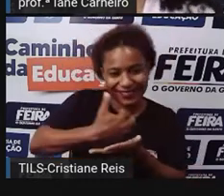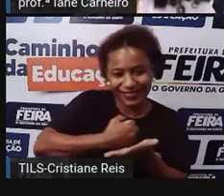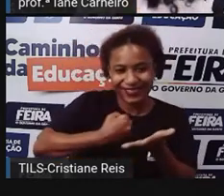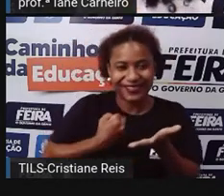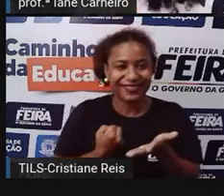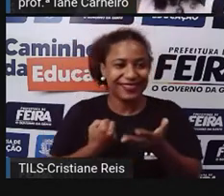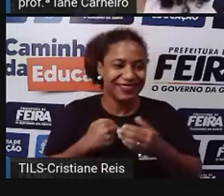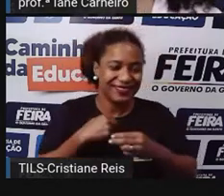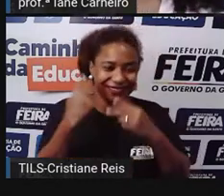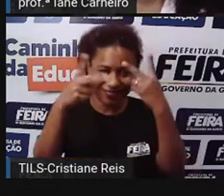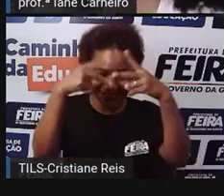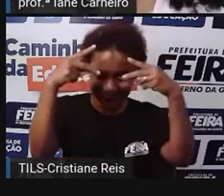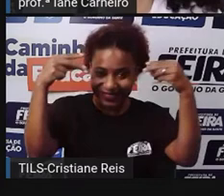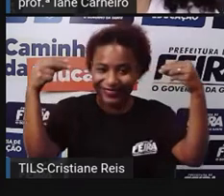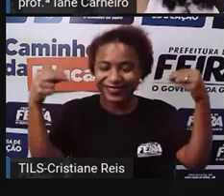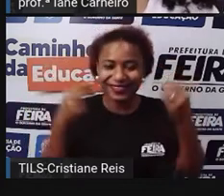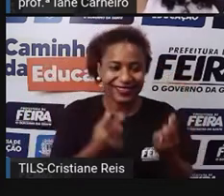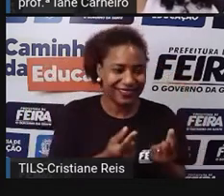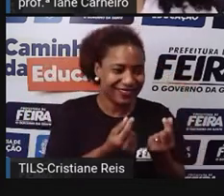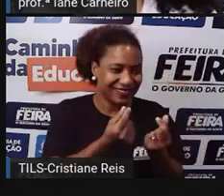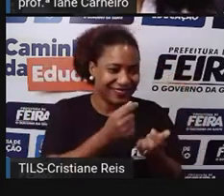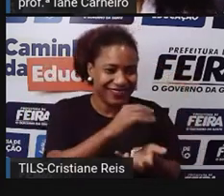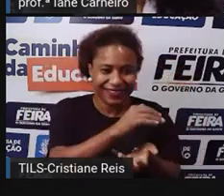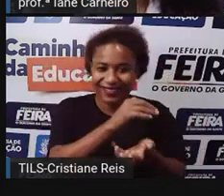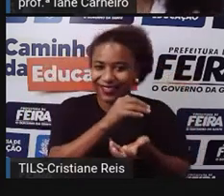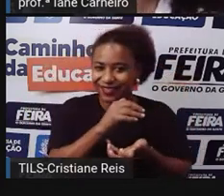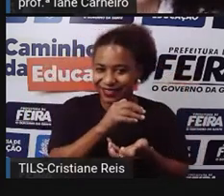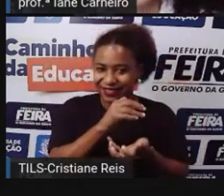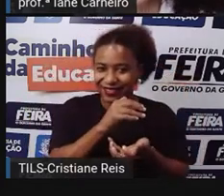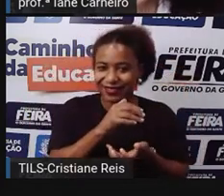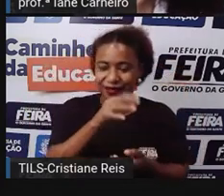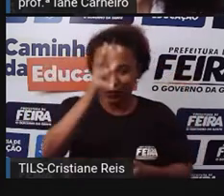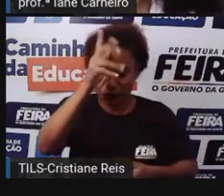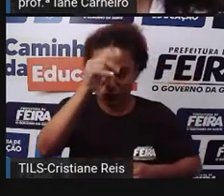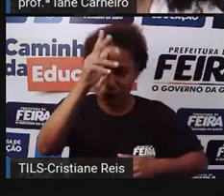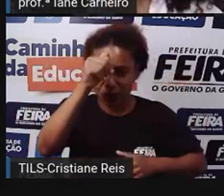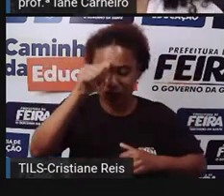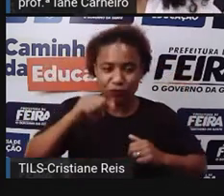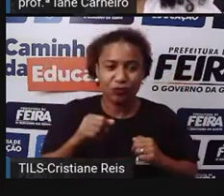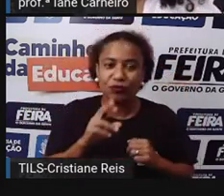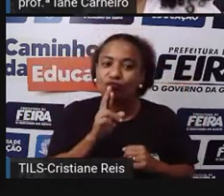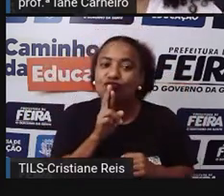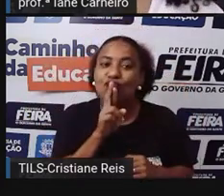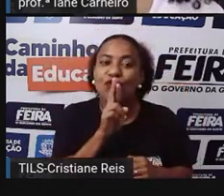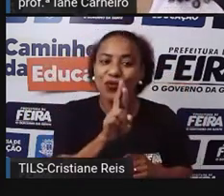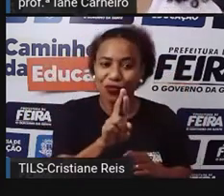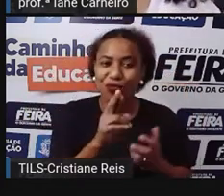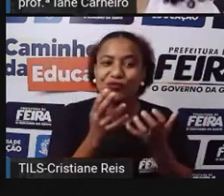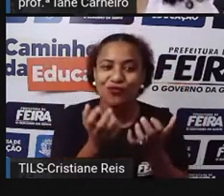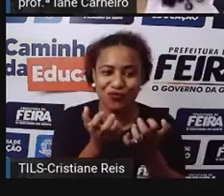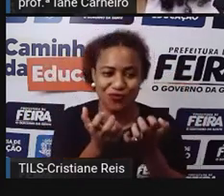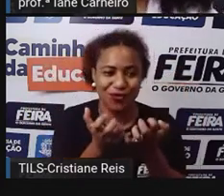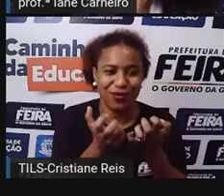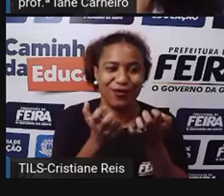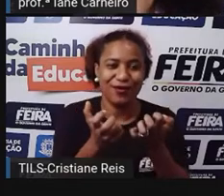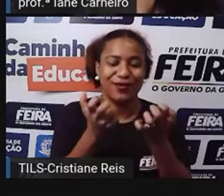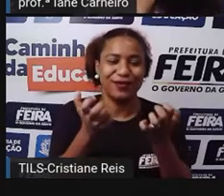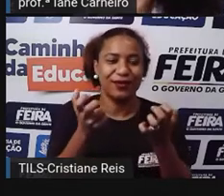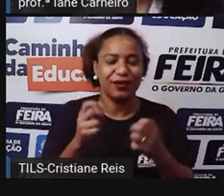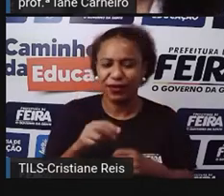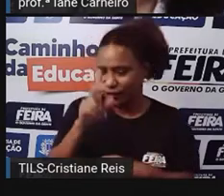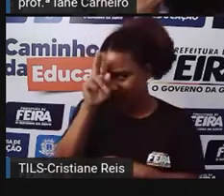fita no cabelo e dinheiro na caixinha? Galo respondeu, eu quero! Dona